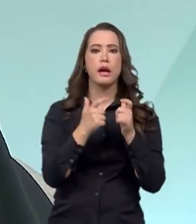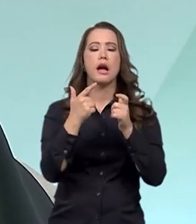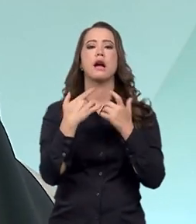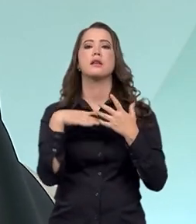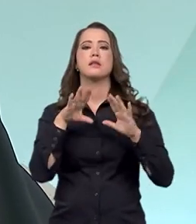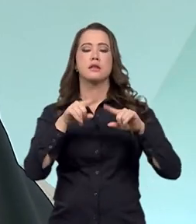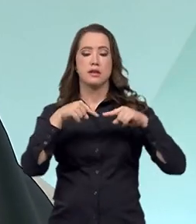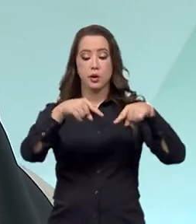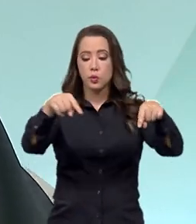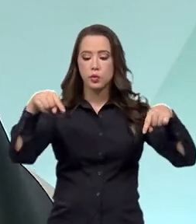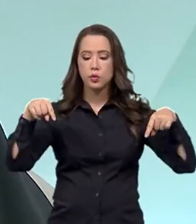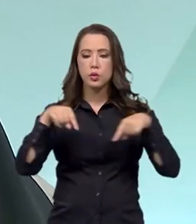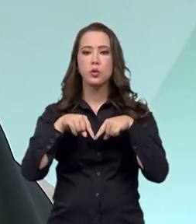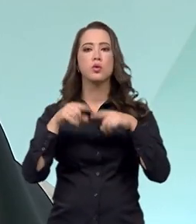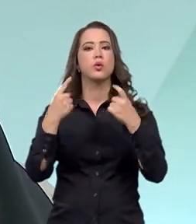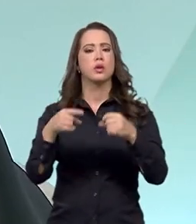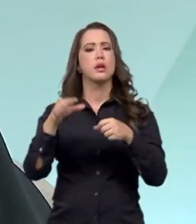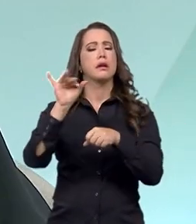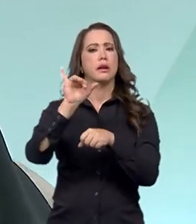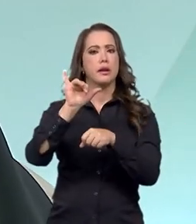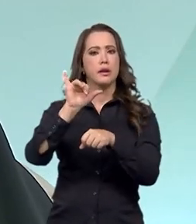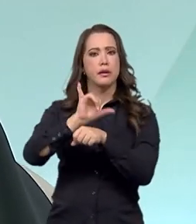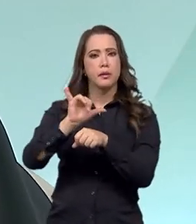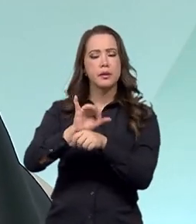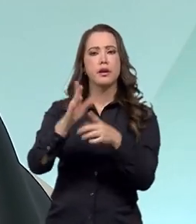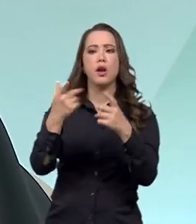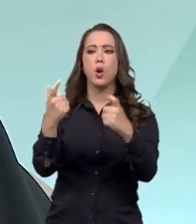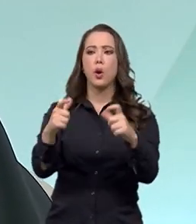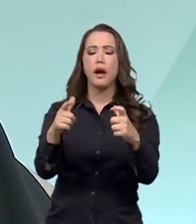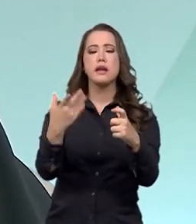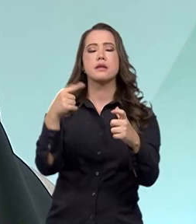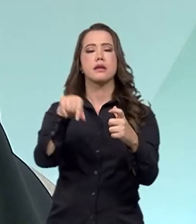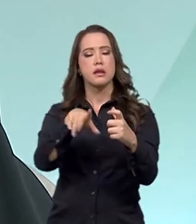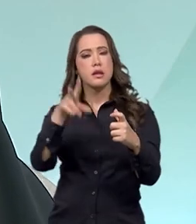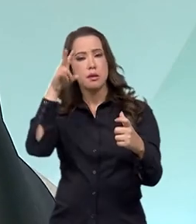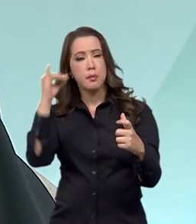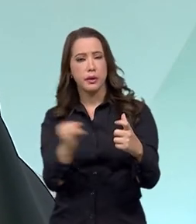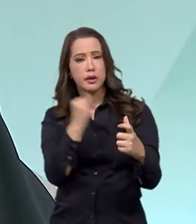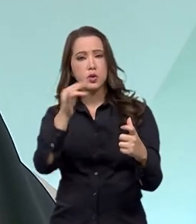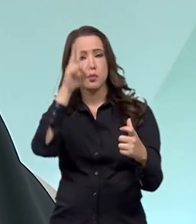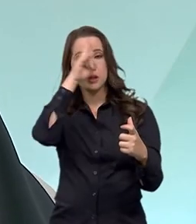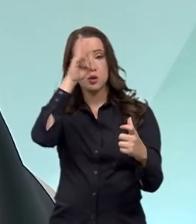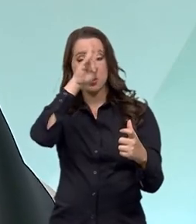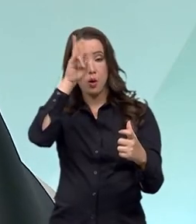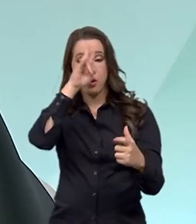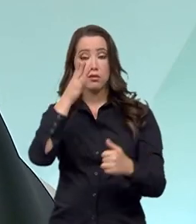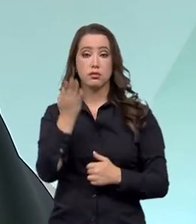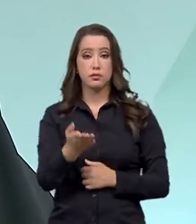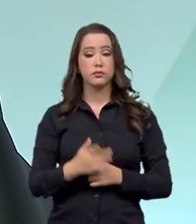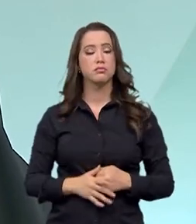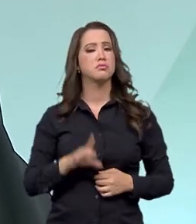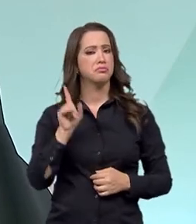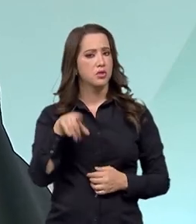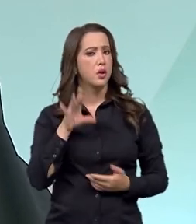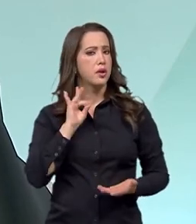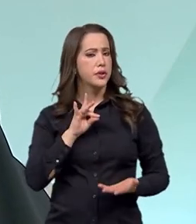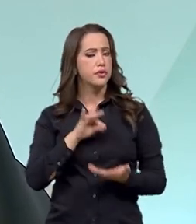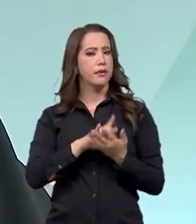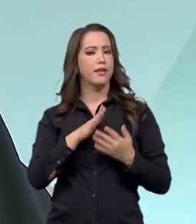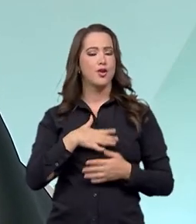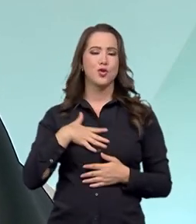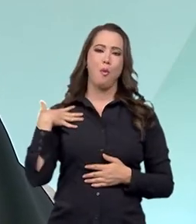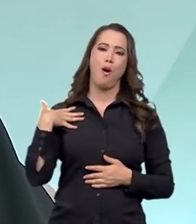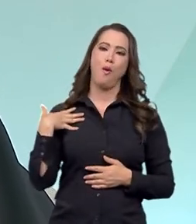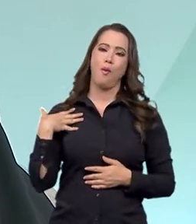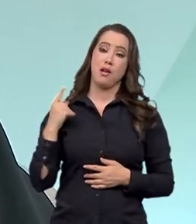chamados centros históricos, unidades especiais como o sítio Roberto Buller Marques também. Então, realmente, é uma honra, tem